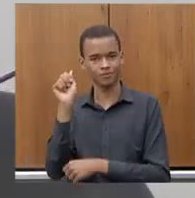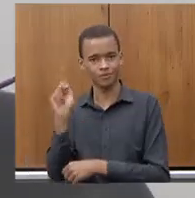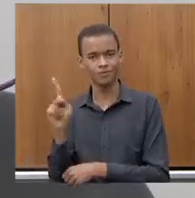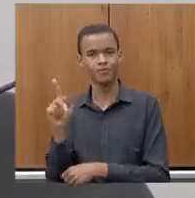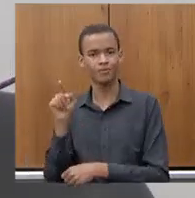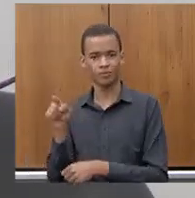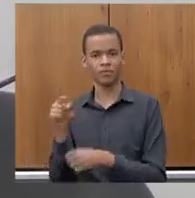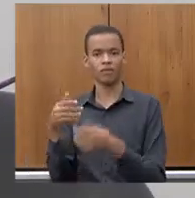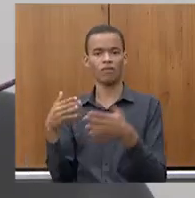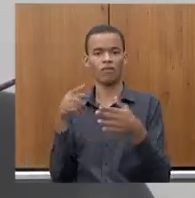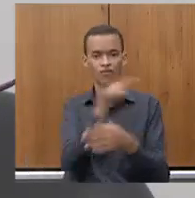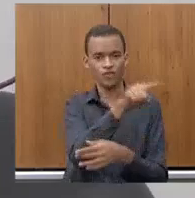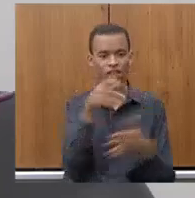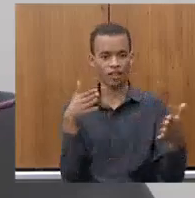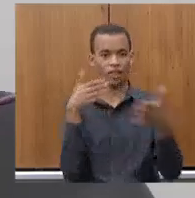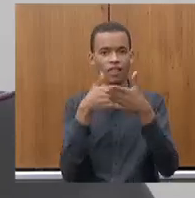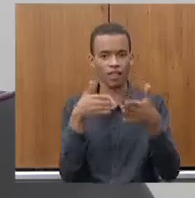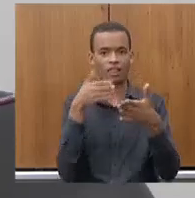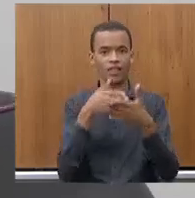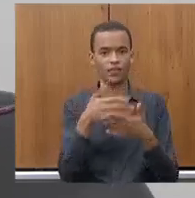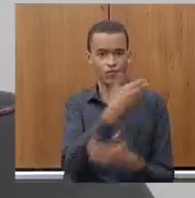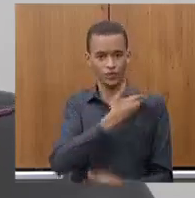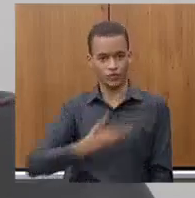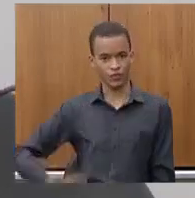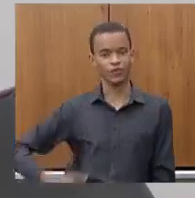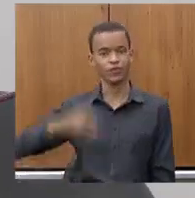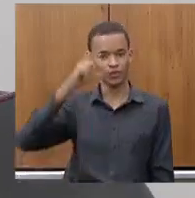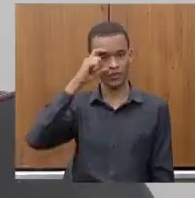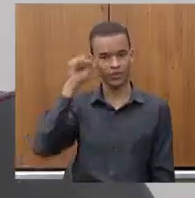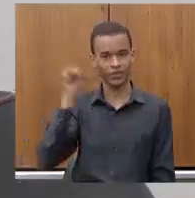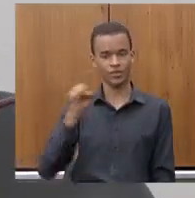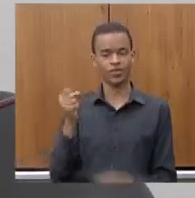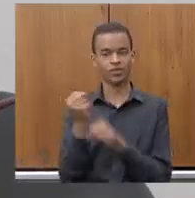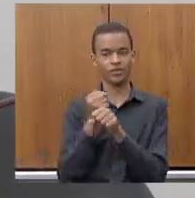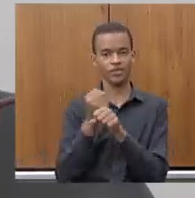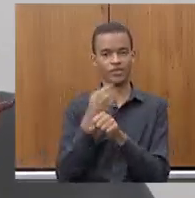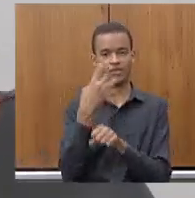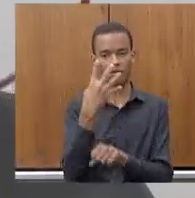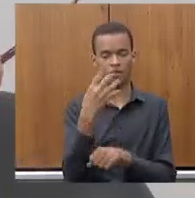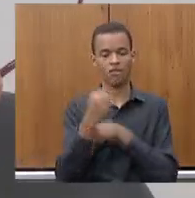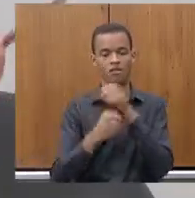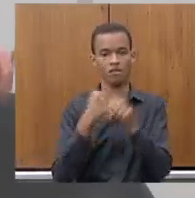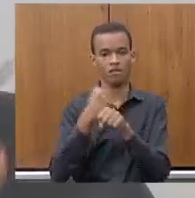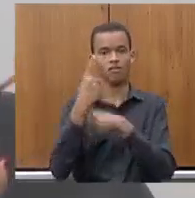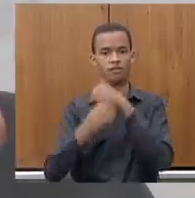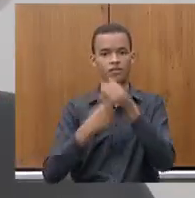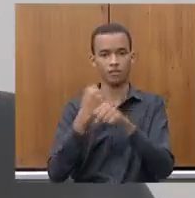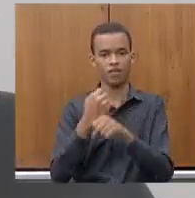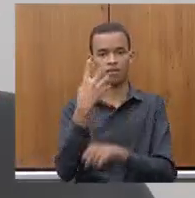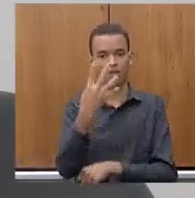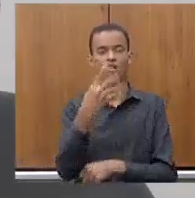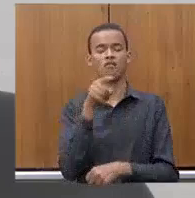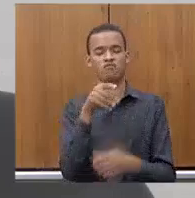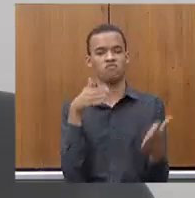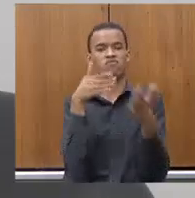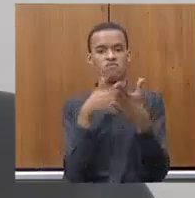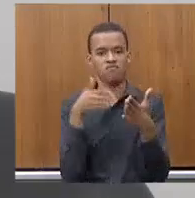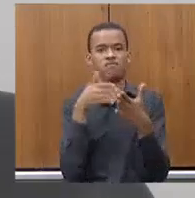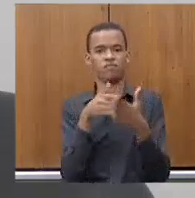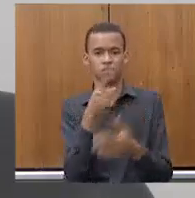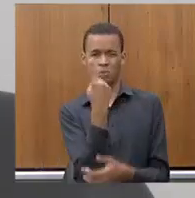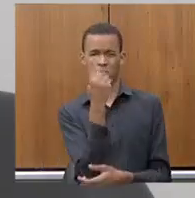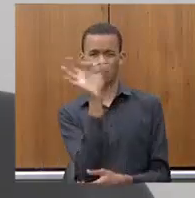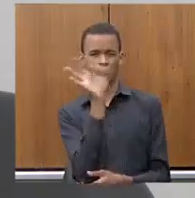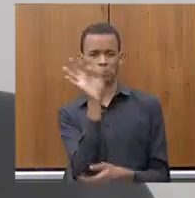quatro anos do governo Zema, porque quatro anos, o problema foi o consignado que impediu que durante quatro anos o governo investisse